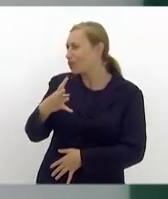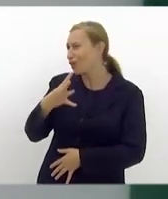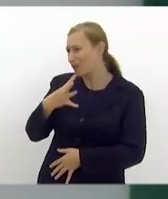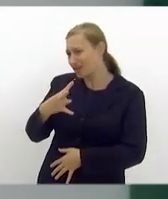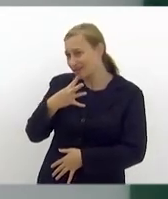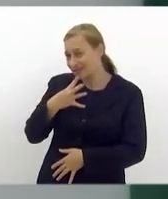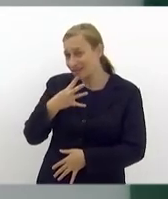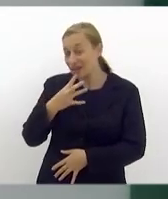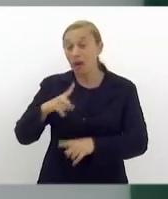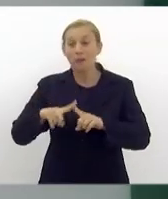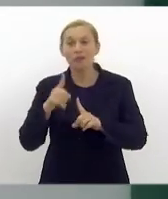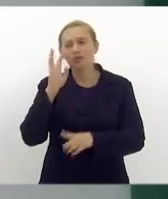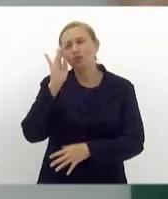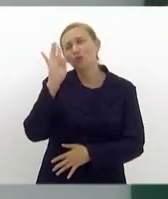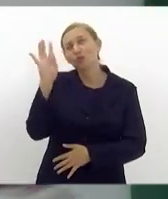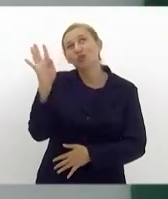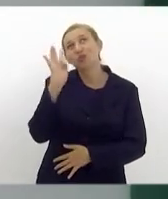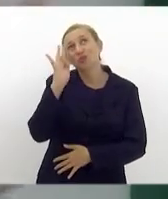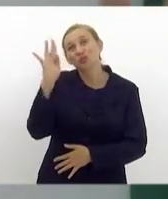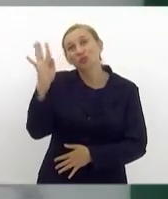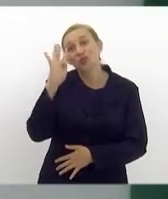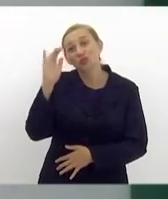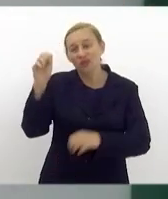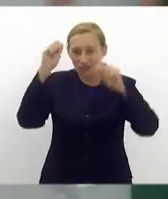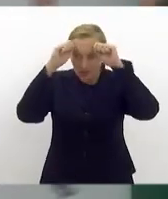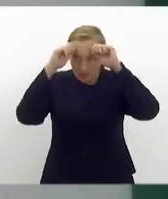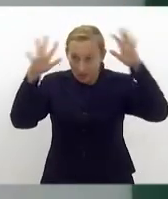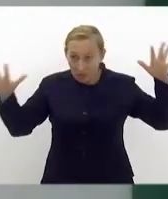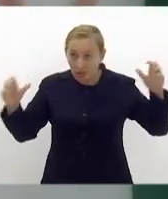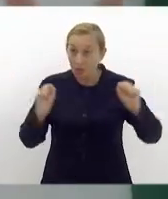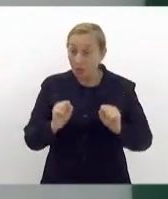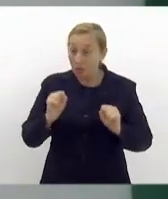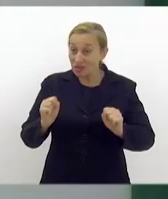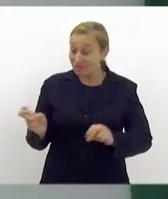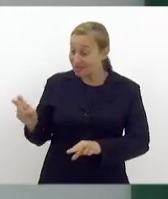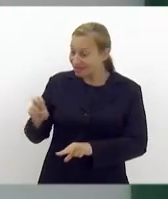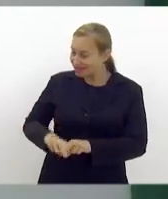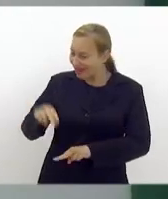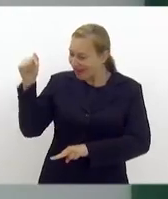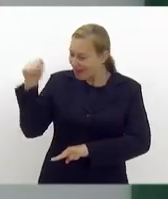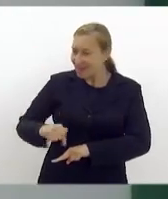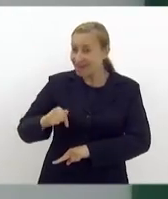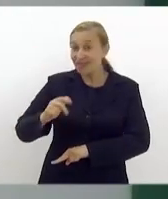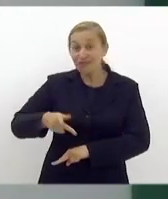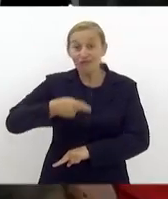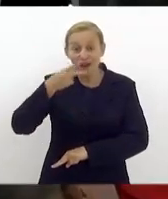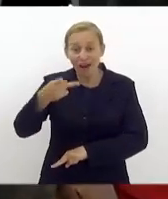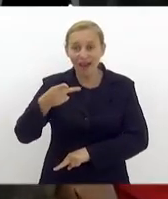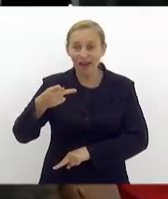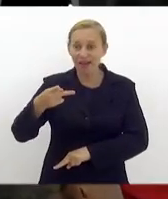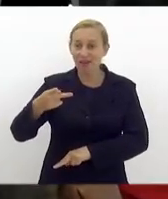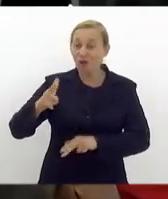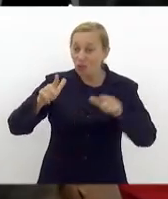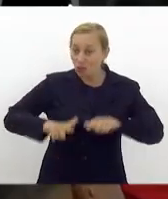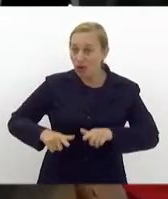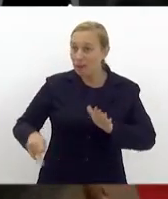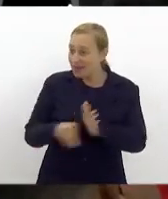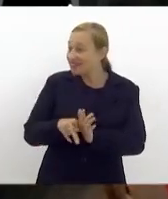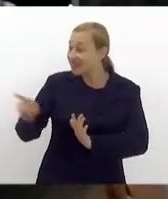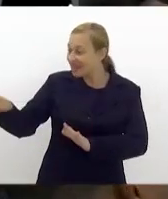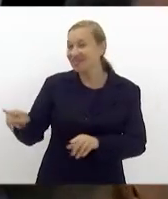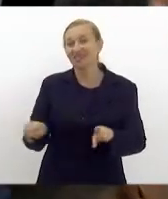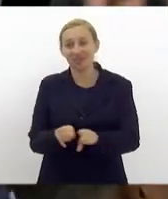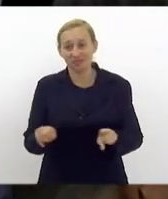Mas o meu sonho é que os autistas possam estar aqui. Porque aqui é o lugar deles também. É